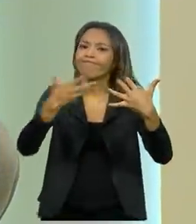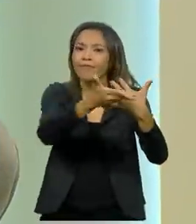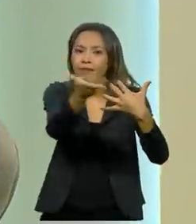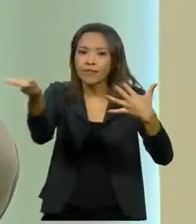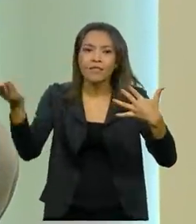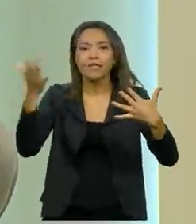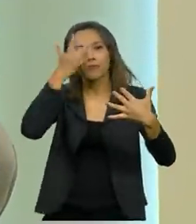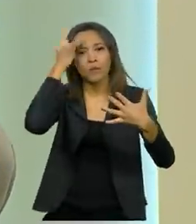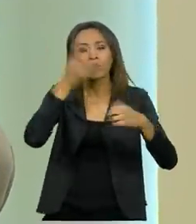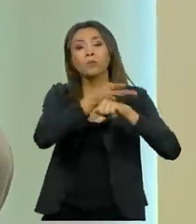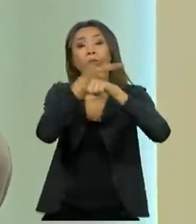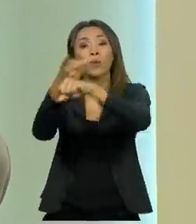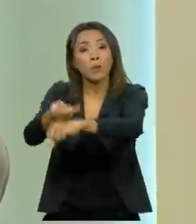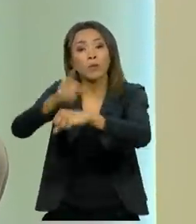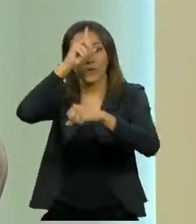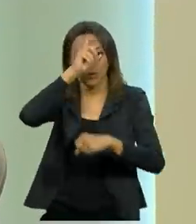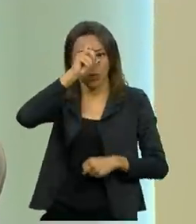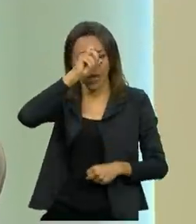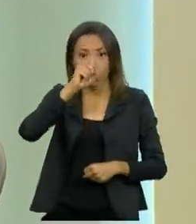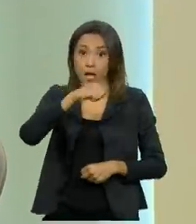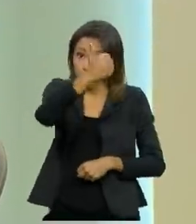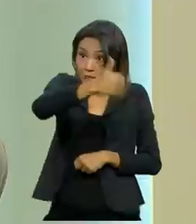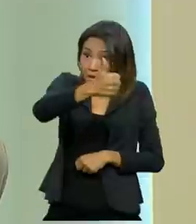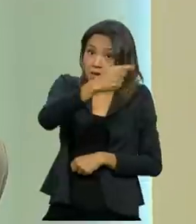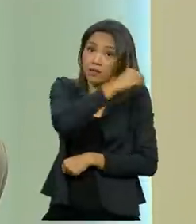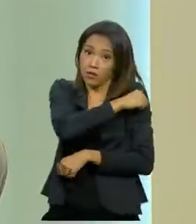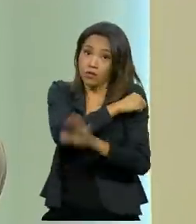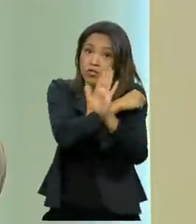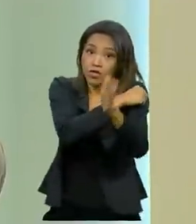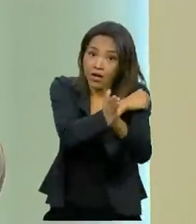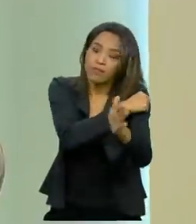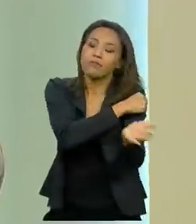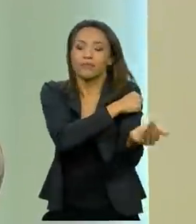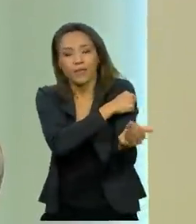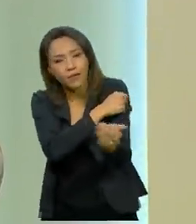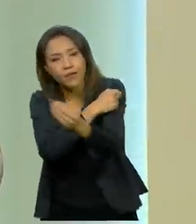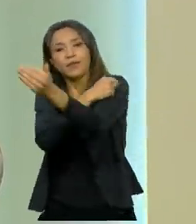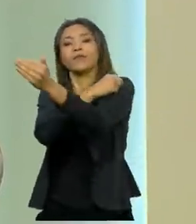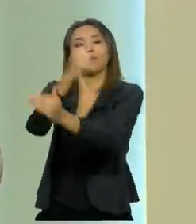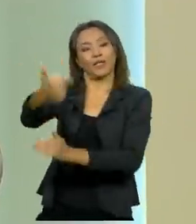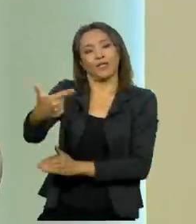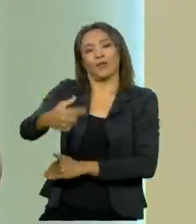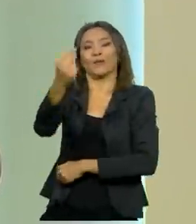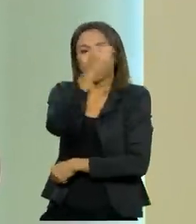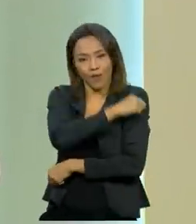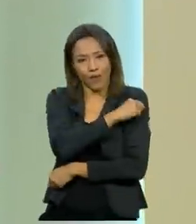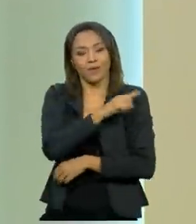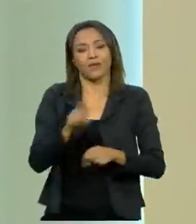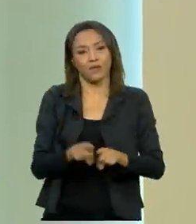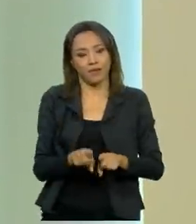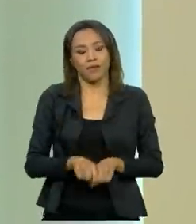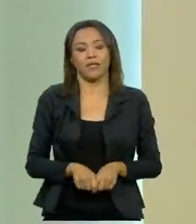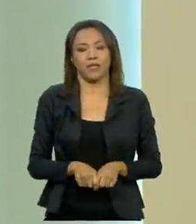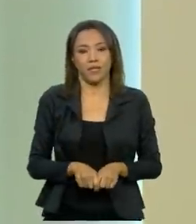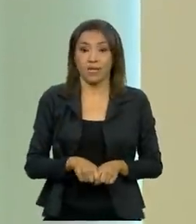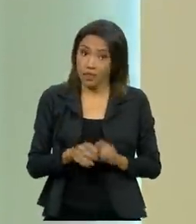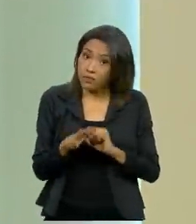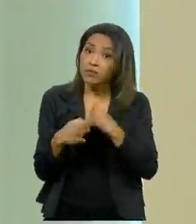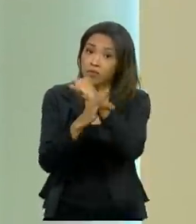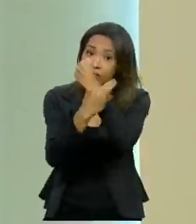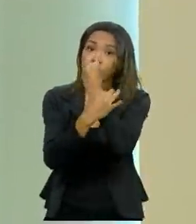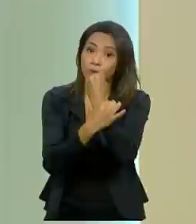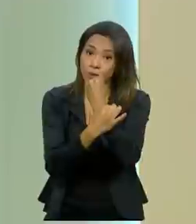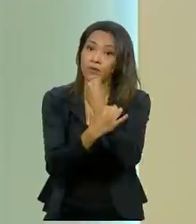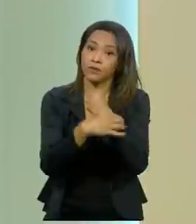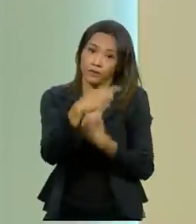a sala de imunização, onde você tomou a primeira dose, para tomar a segunda dose da vacina. As vacinas são seguras